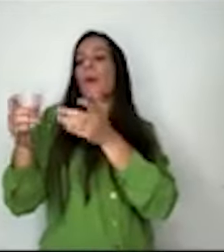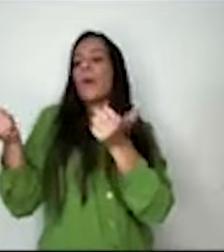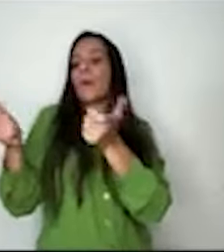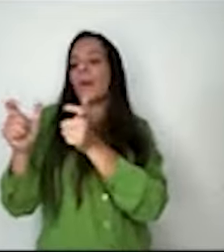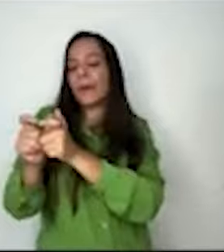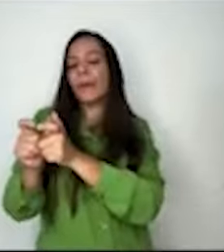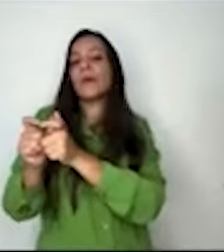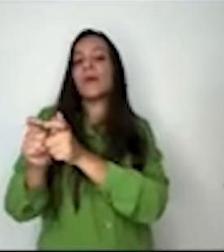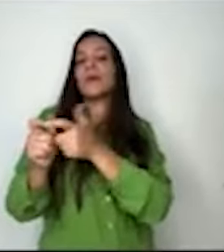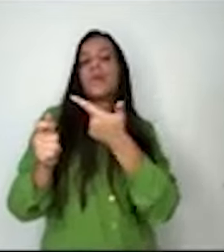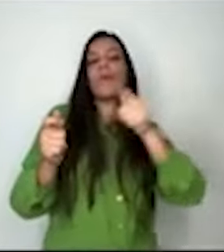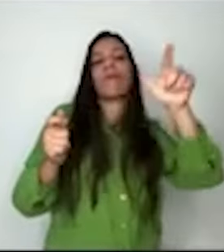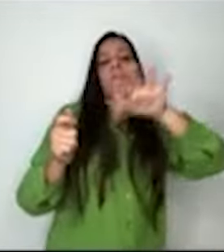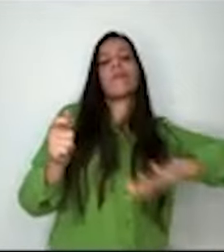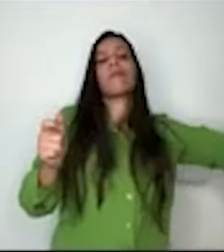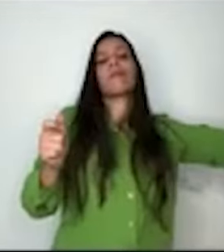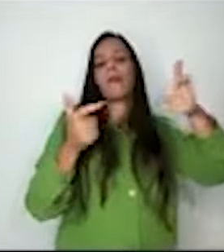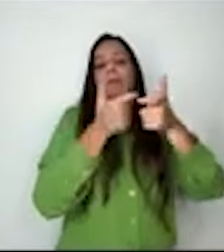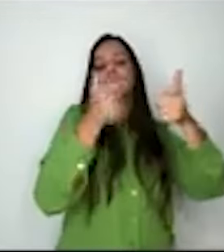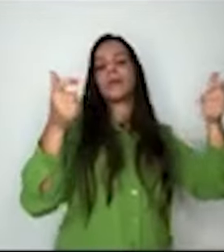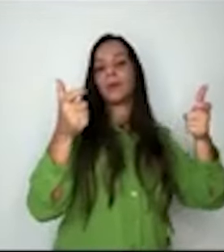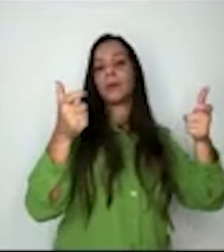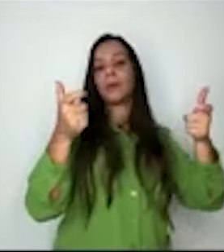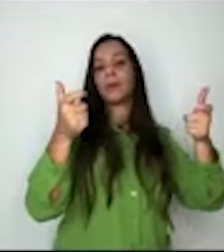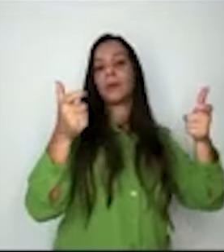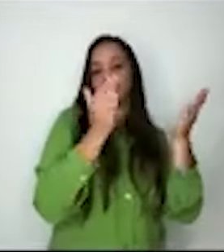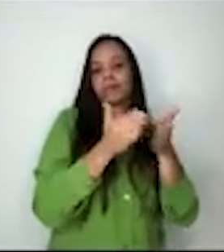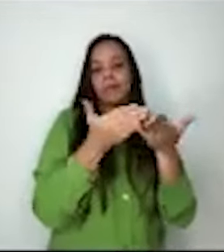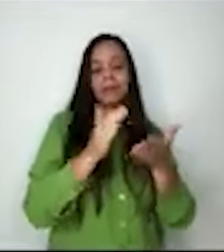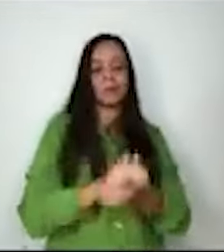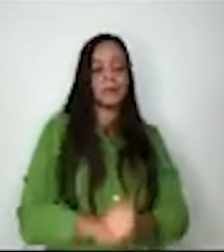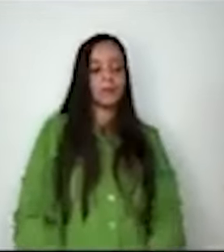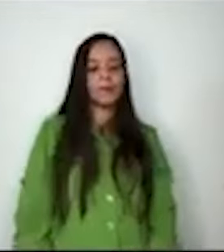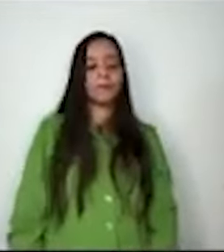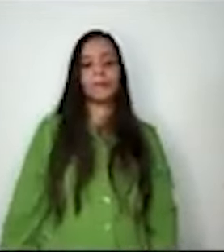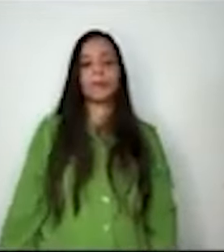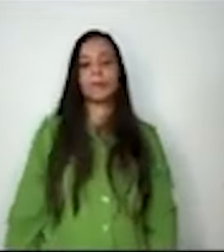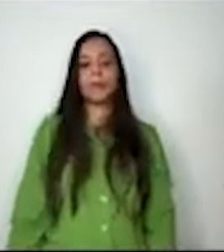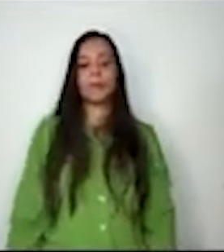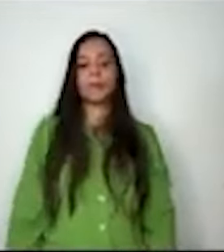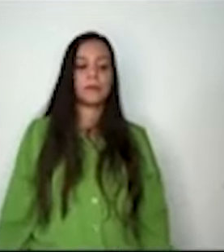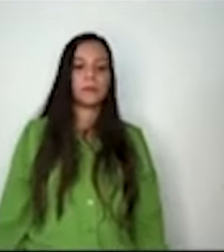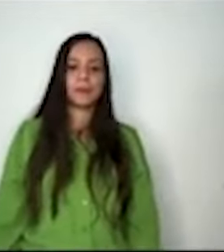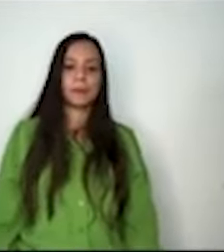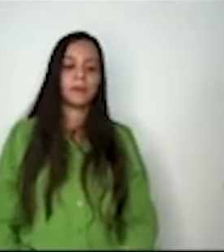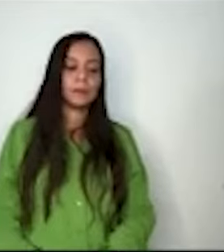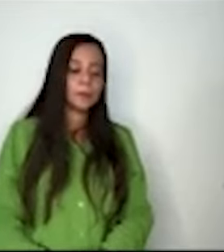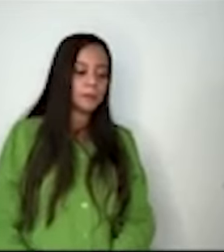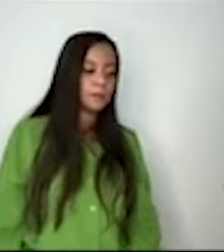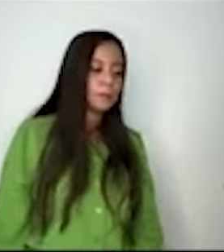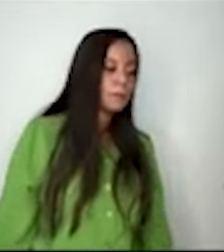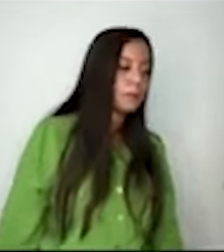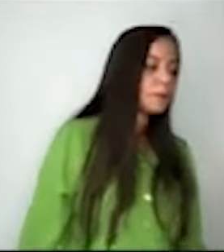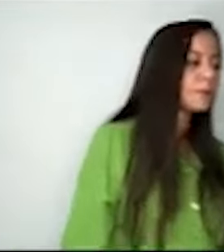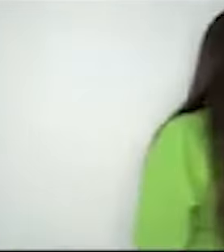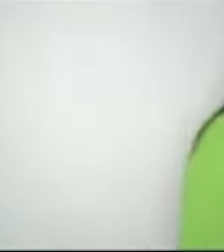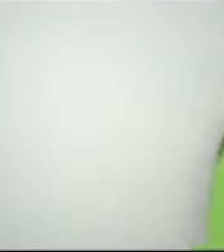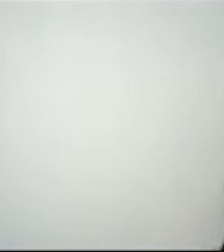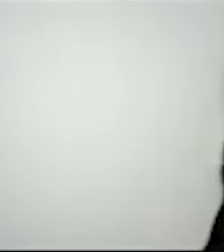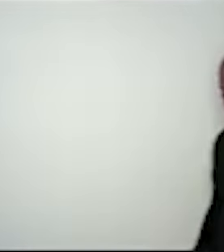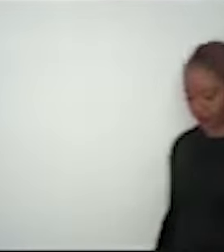não conseguiremos fazer uma redistribuição adequada de renda. O Brasil é um país, eu fui advogado 30 anos